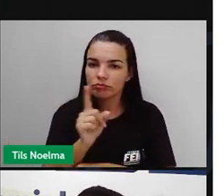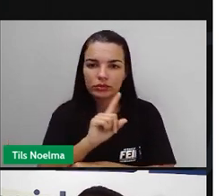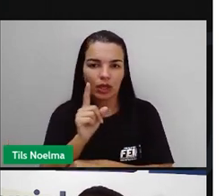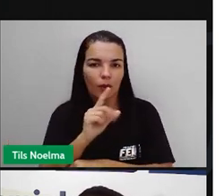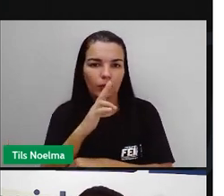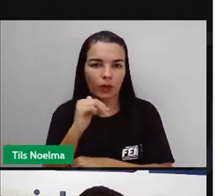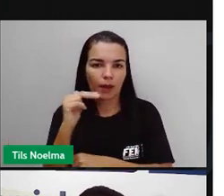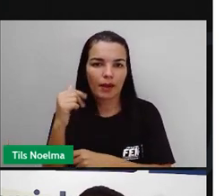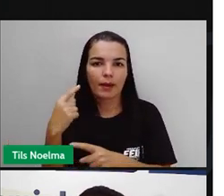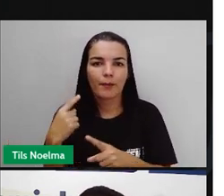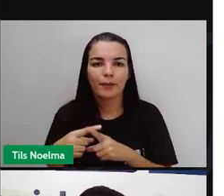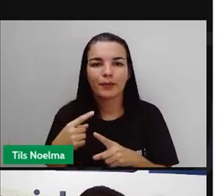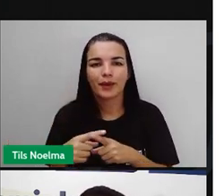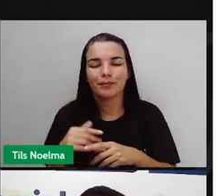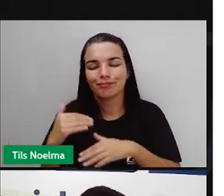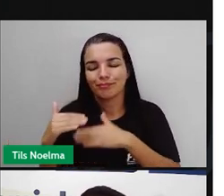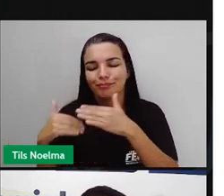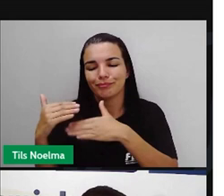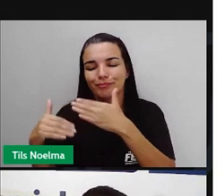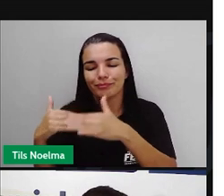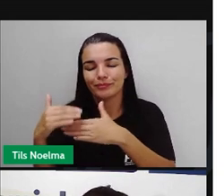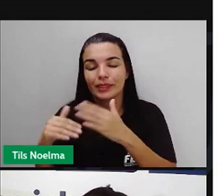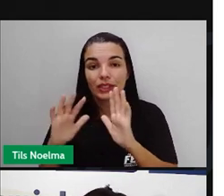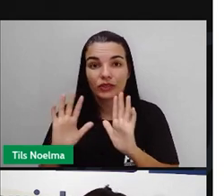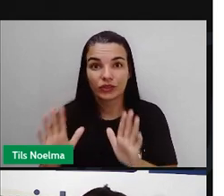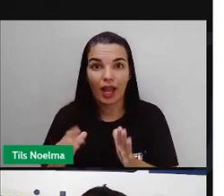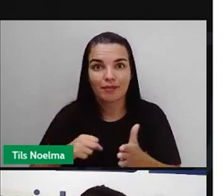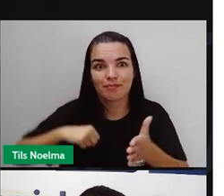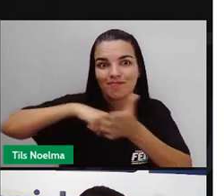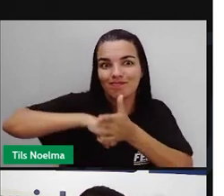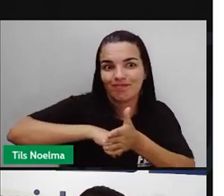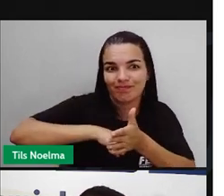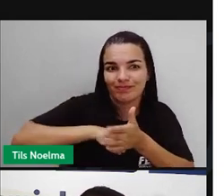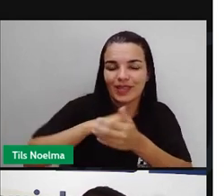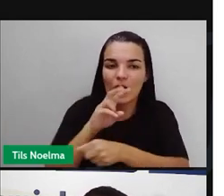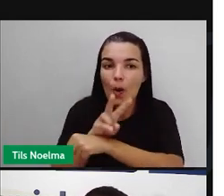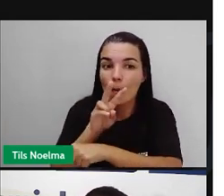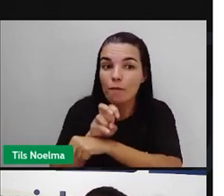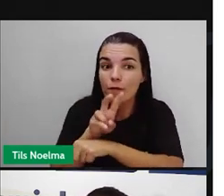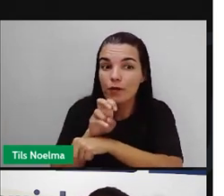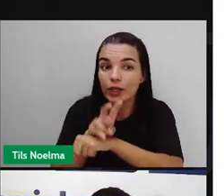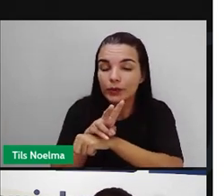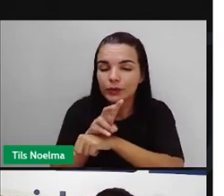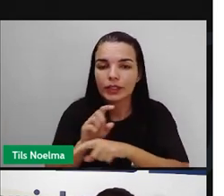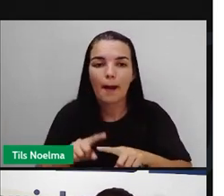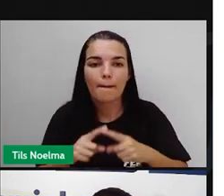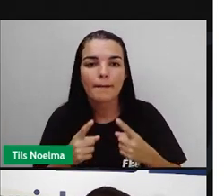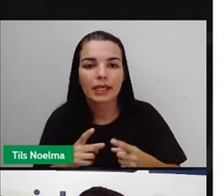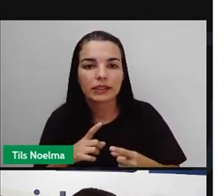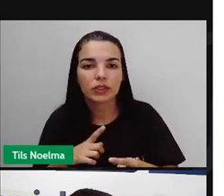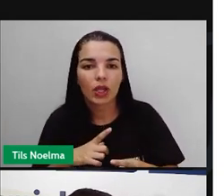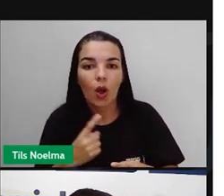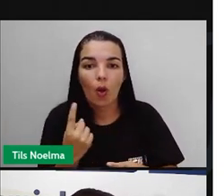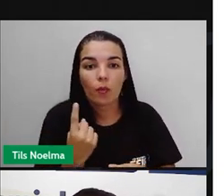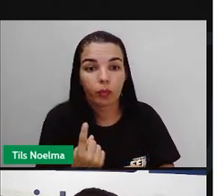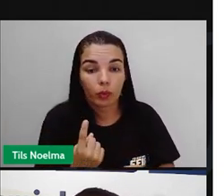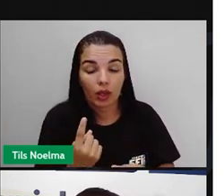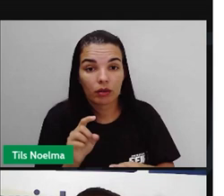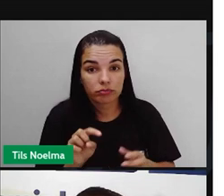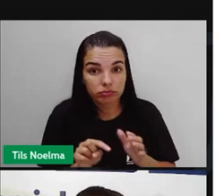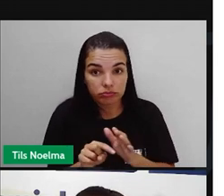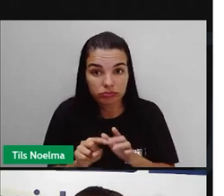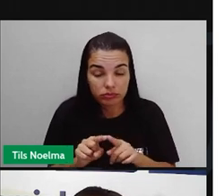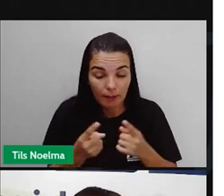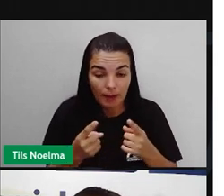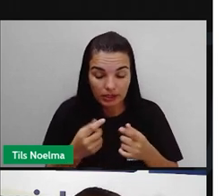vida, porque terá desenvolvido resistência ao vírus. Ou seja, ela obtém apenas uma vez a chikungunya